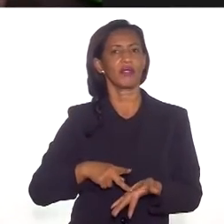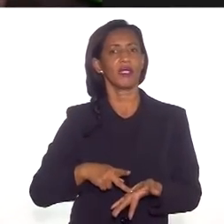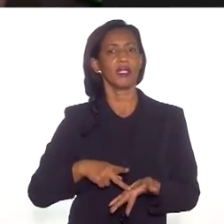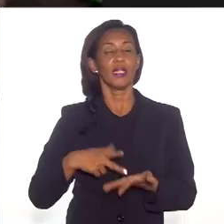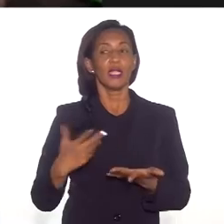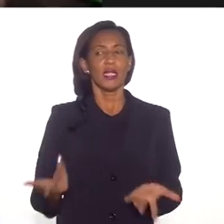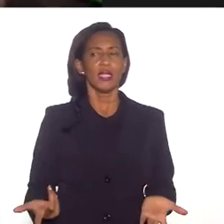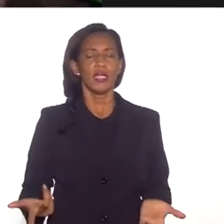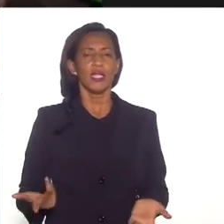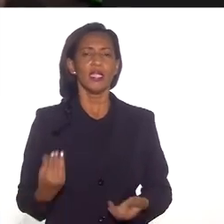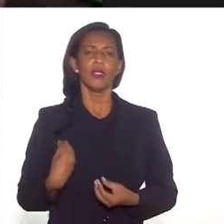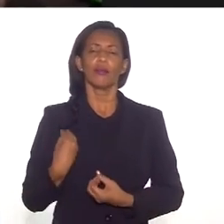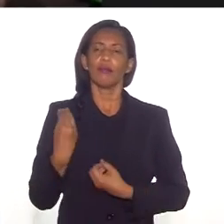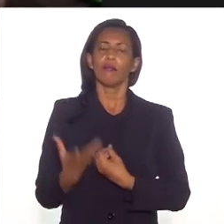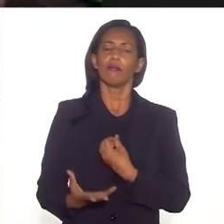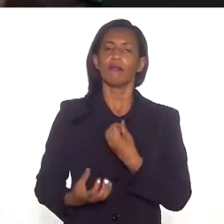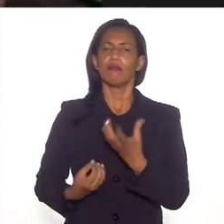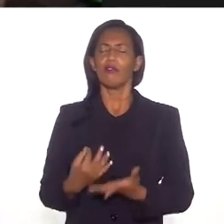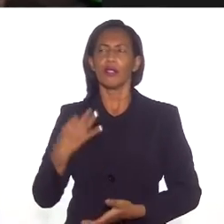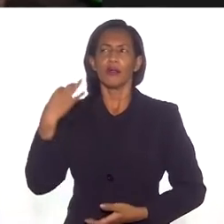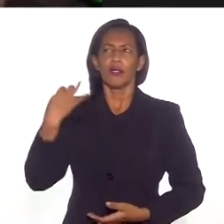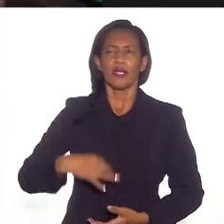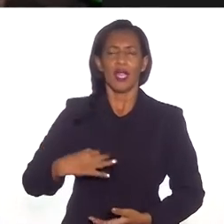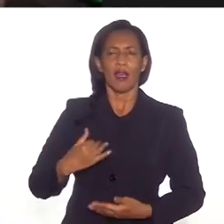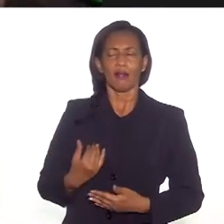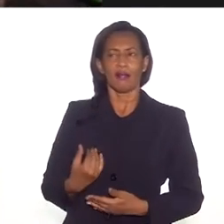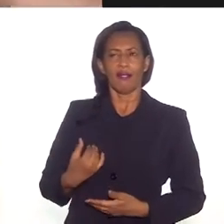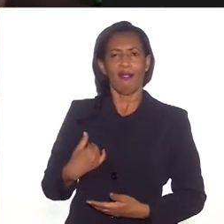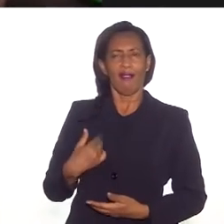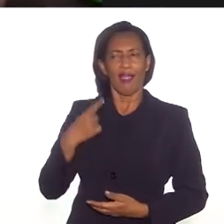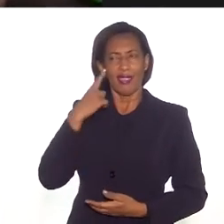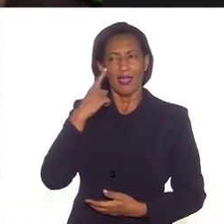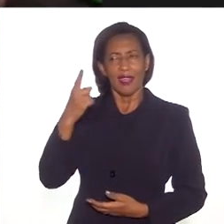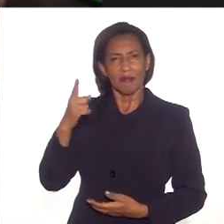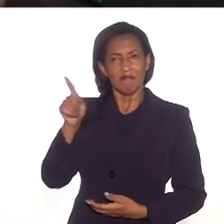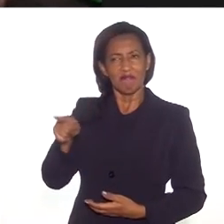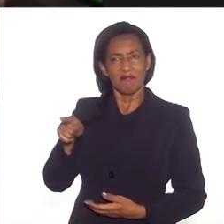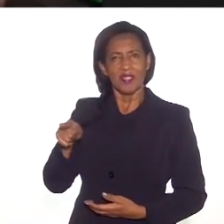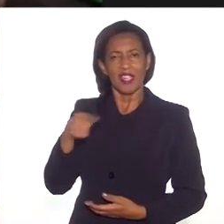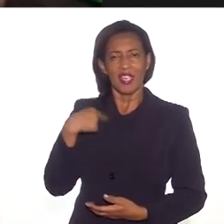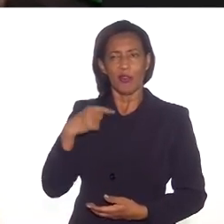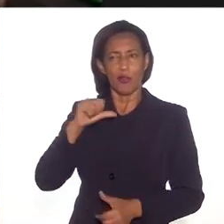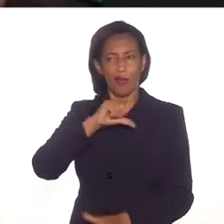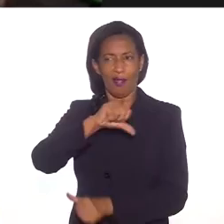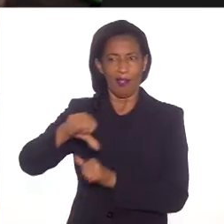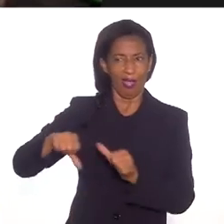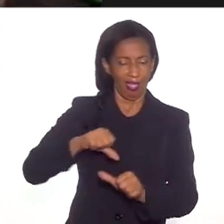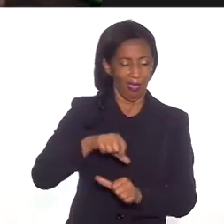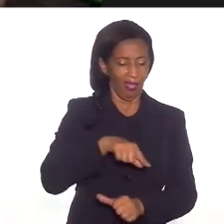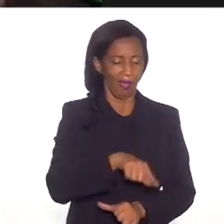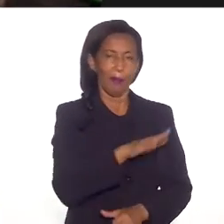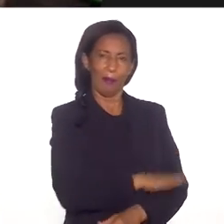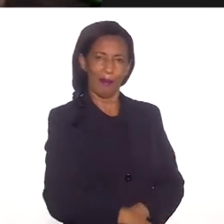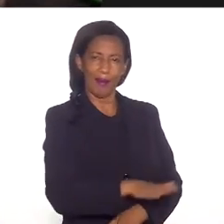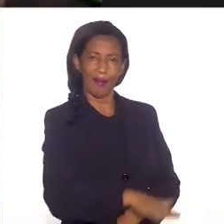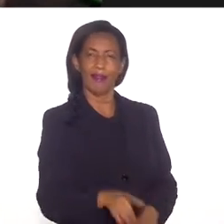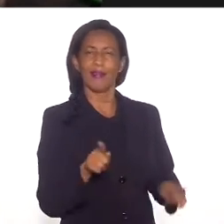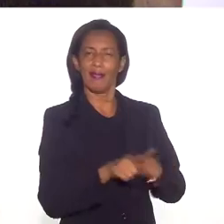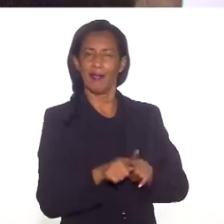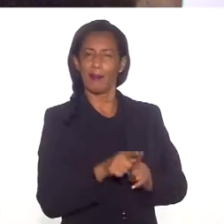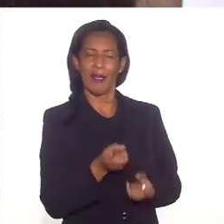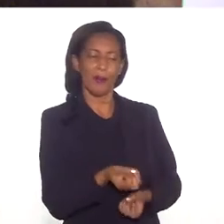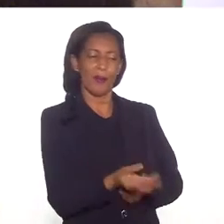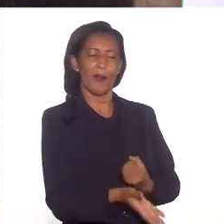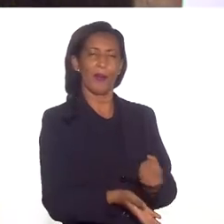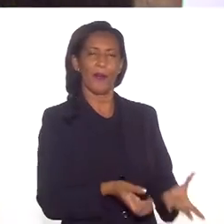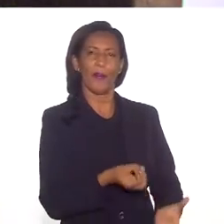E isso foi dando tanto certo que eu passei a contar histórias também para crianças pequenas, que não era meu público